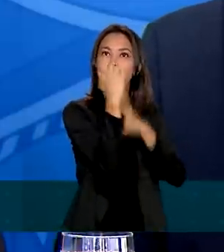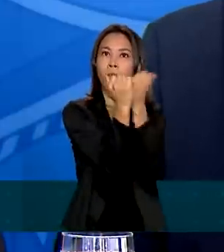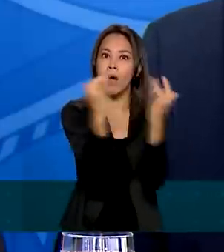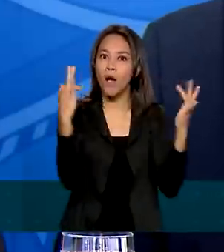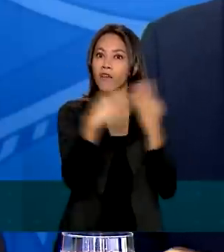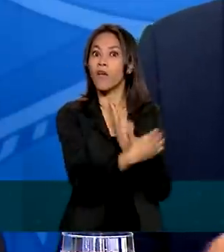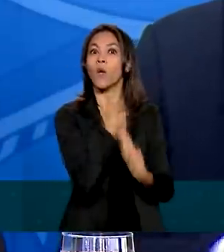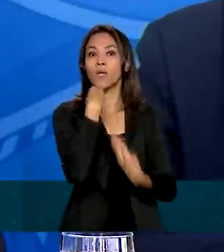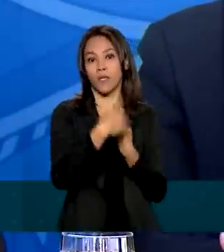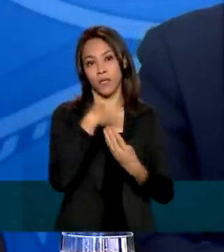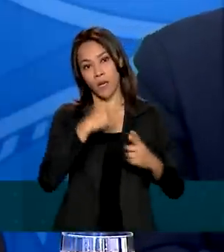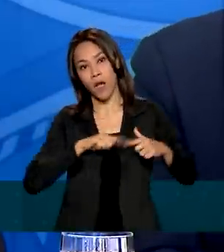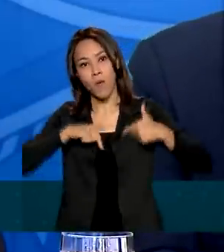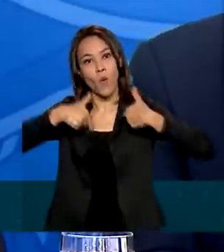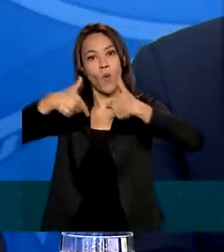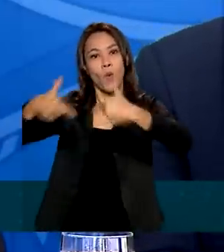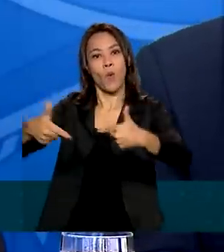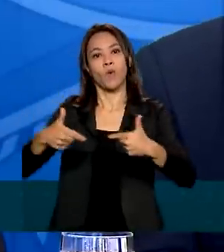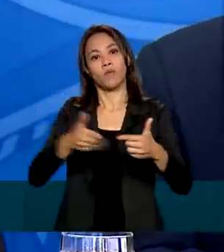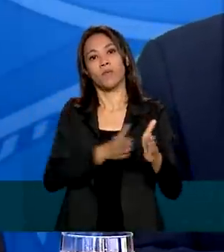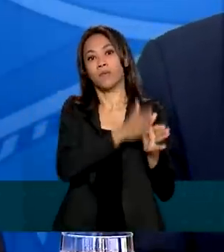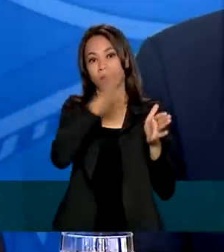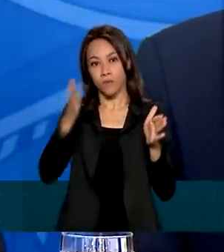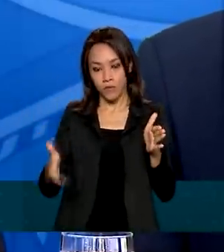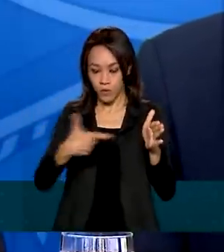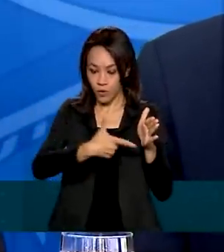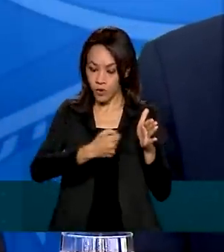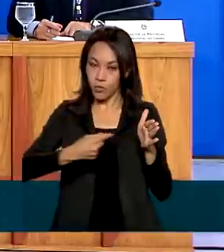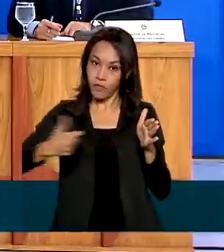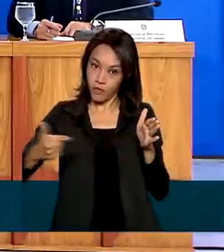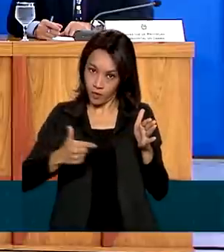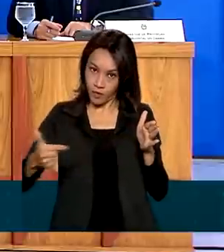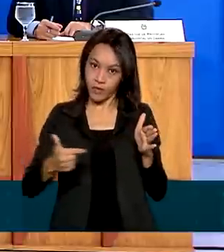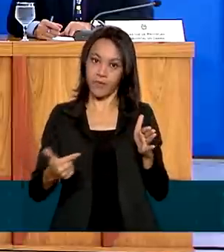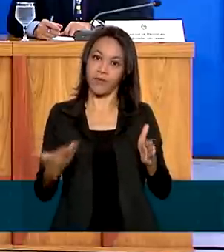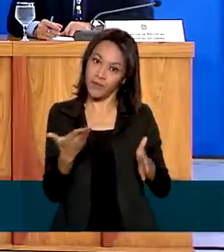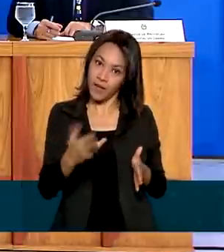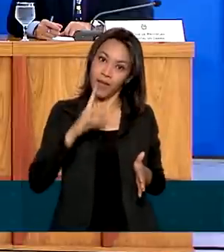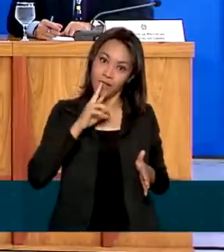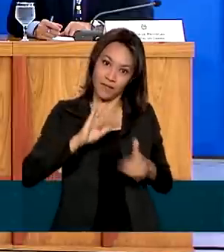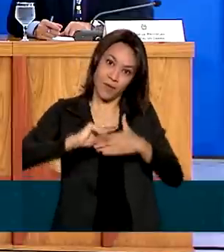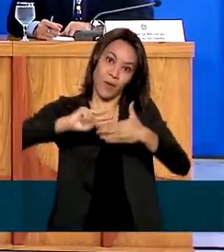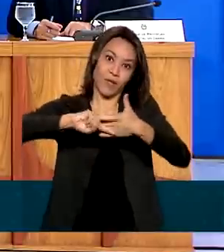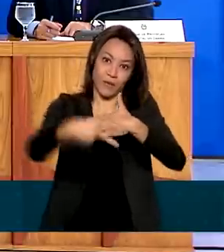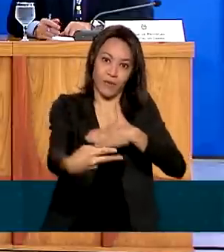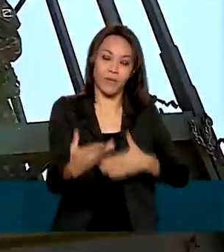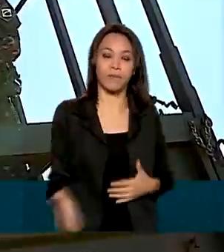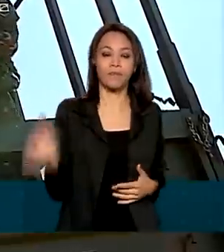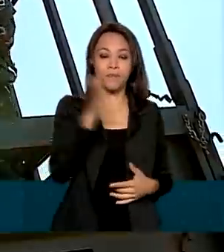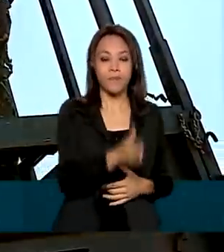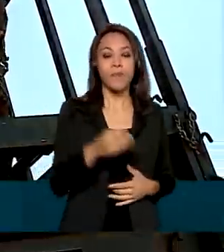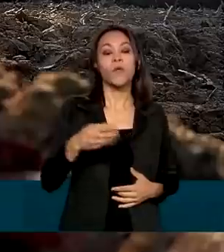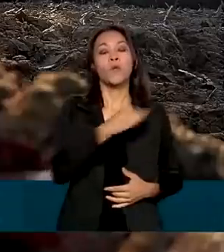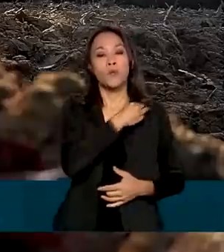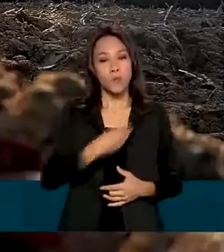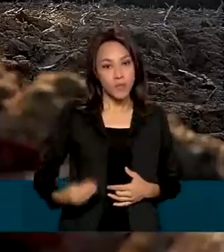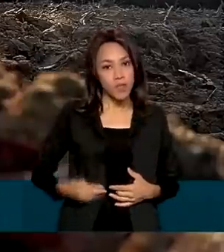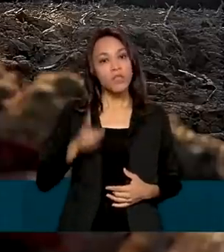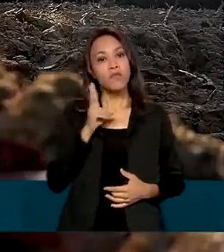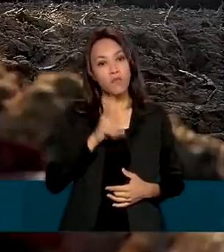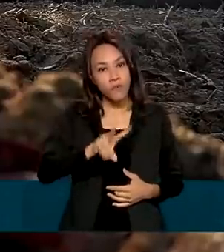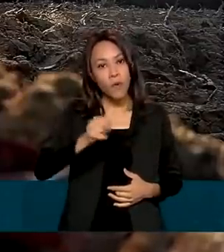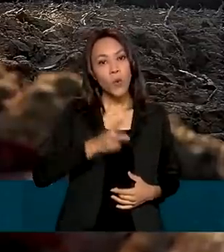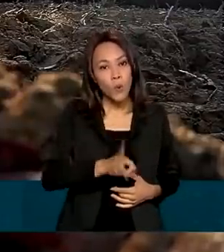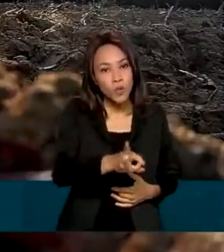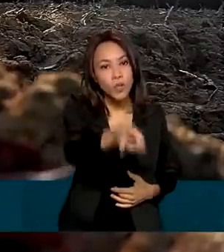trabalho no ano de 2022 e seguintes, e os resultados estão aí. Os ministros anunciaram a continuidade da Operação Guardiões do